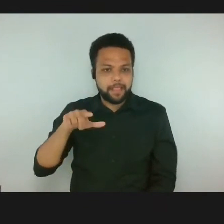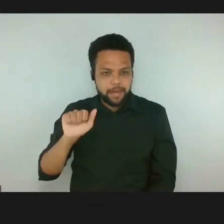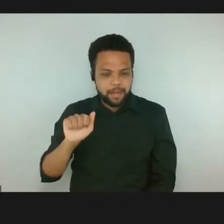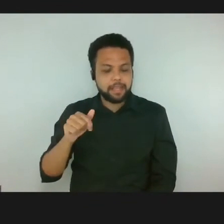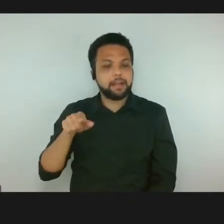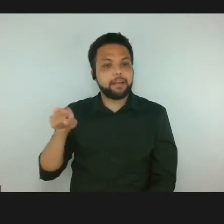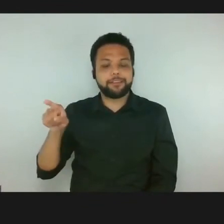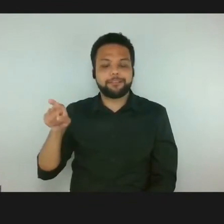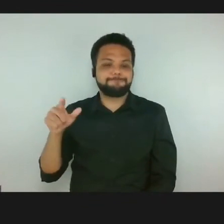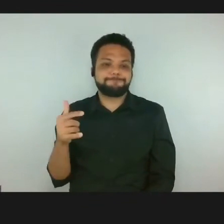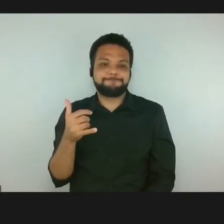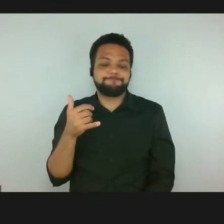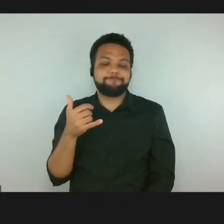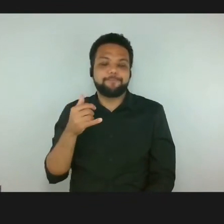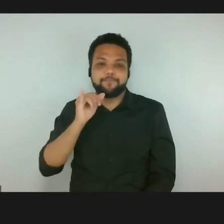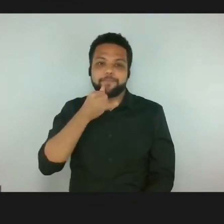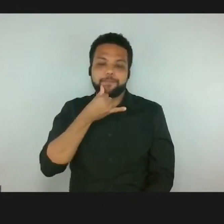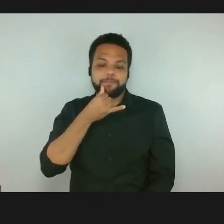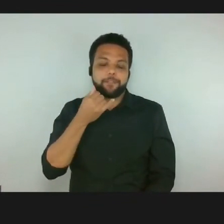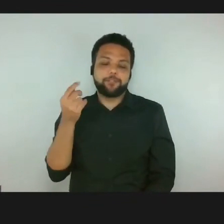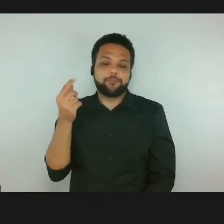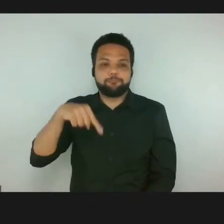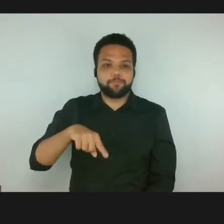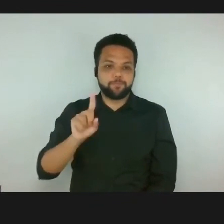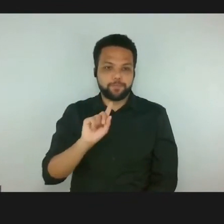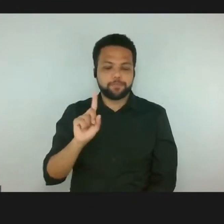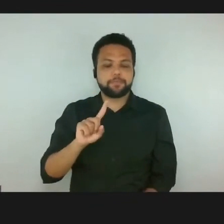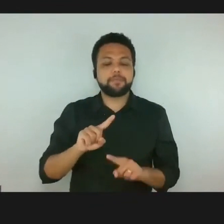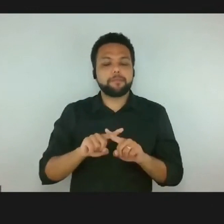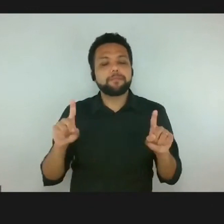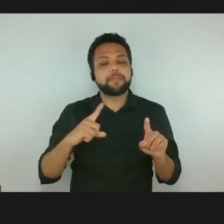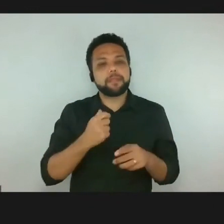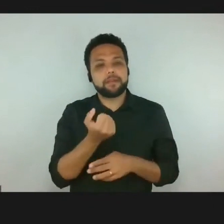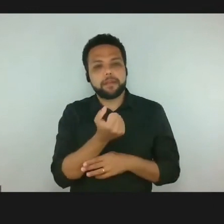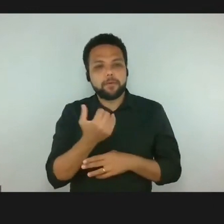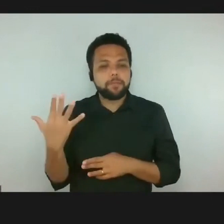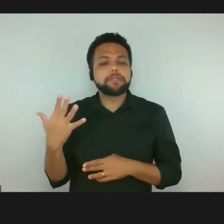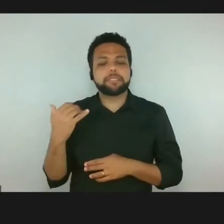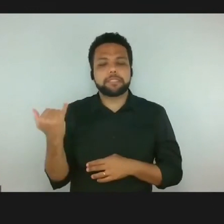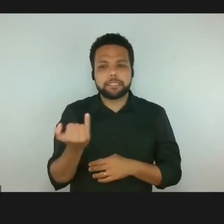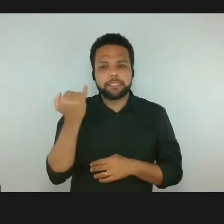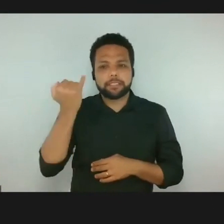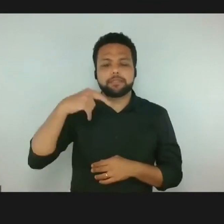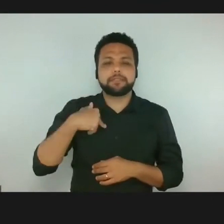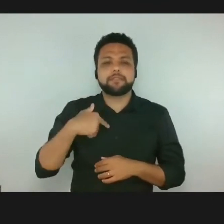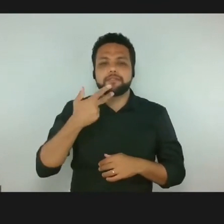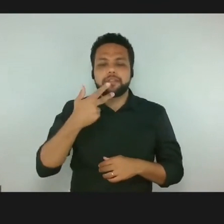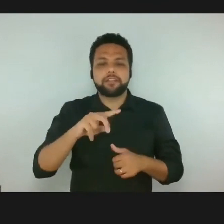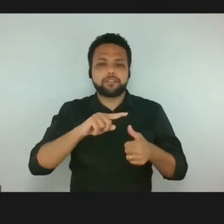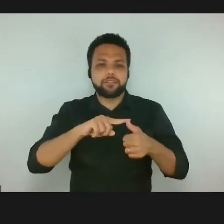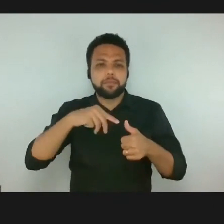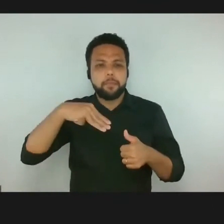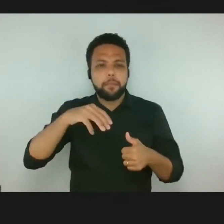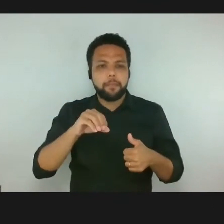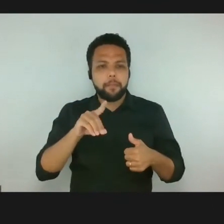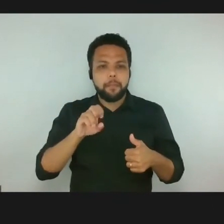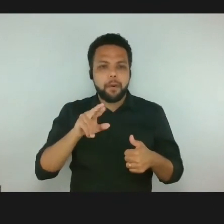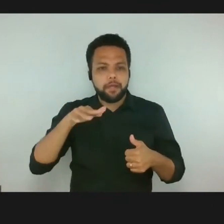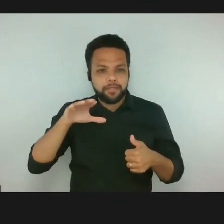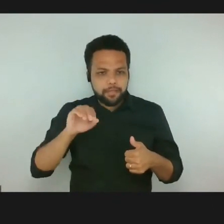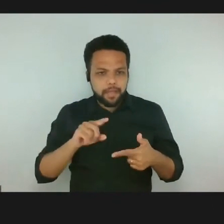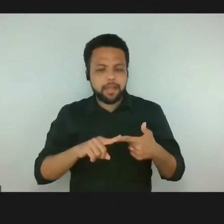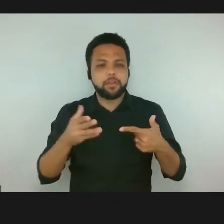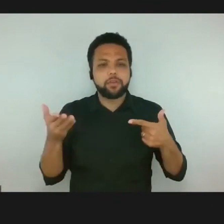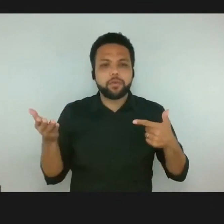Mas eu queria destacar alguns detalhes. Algumas questões que a gente levanta, além do moderno, do contemporâneo, do figurativo, do